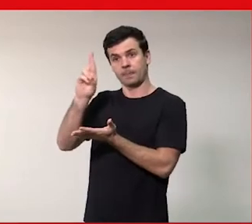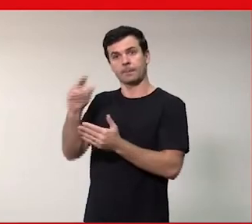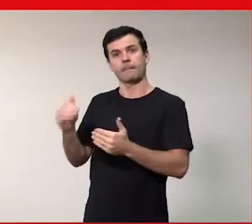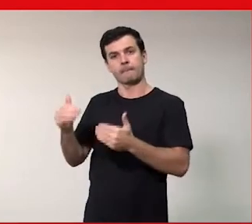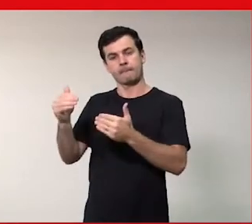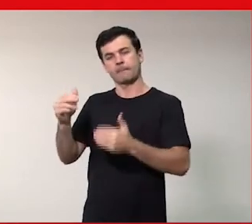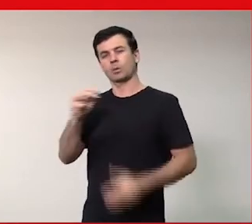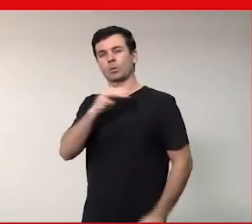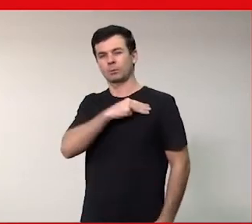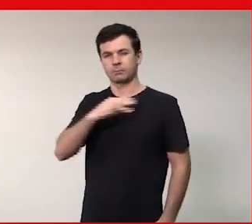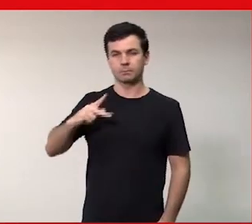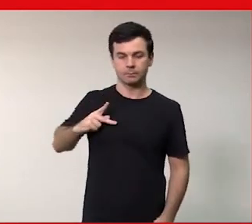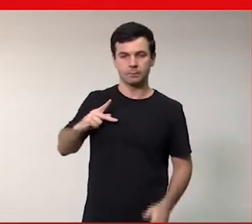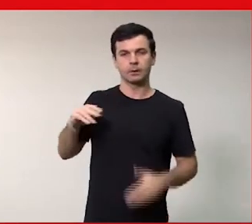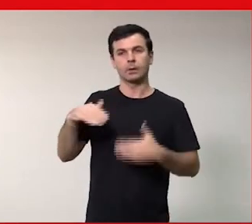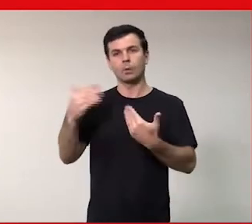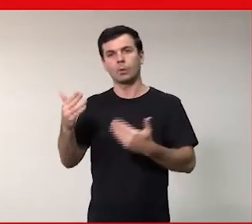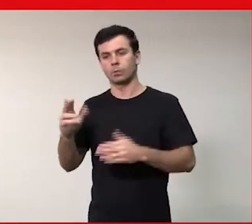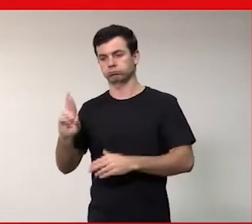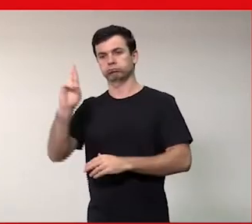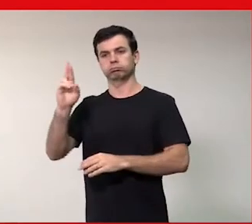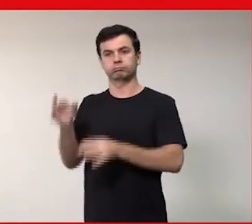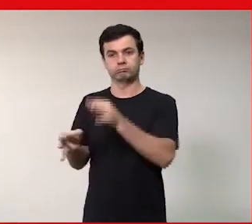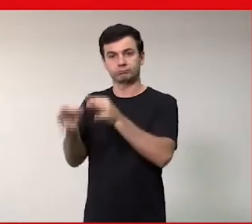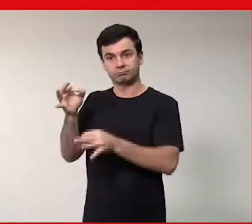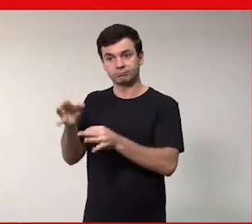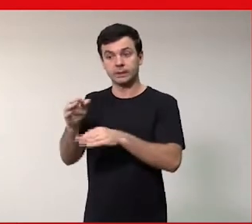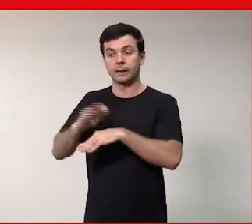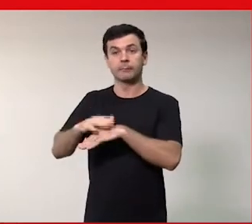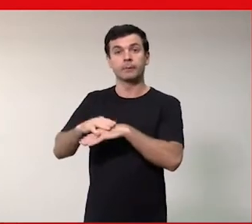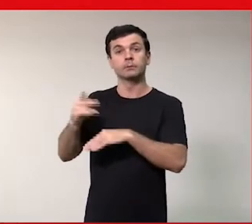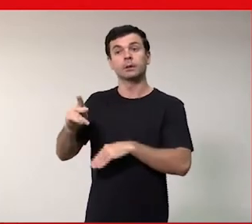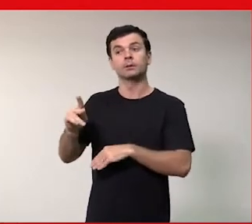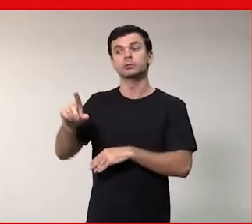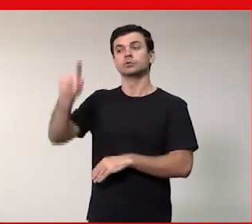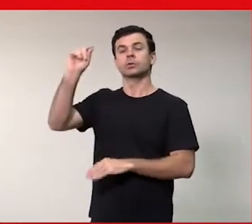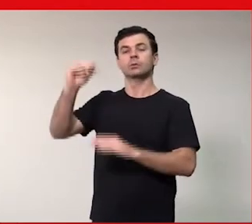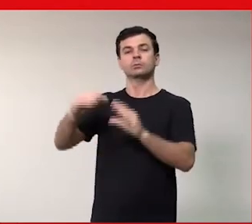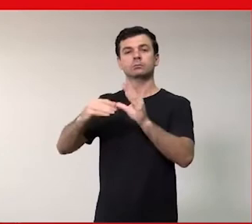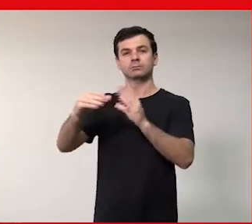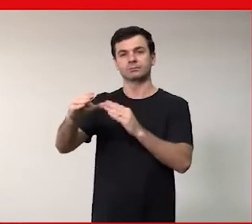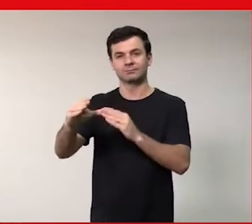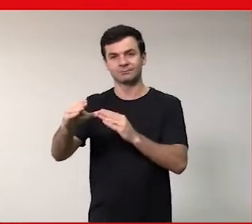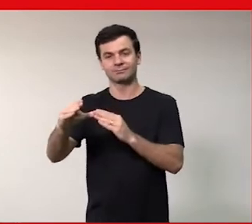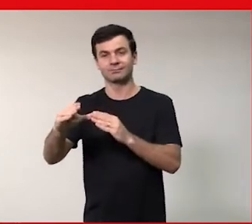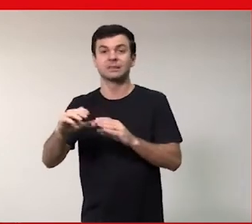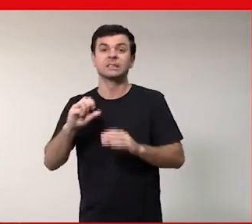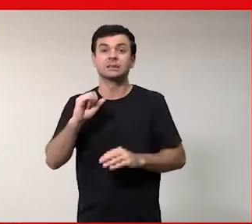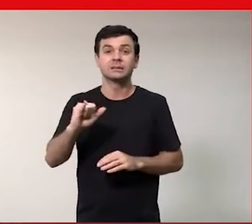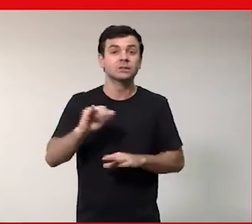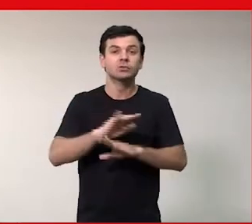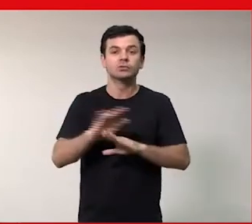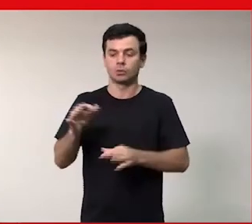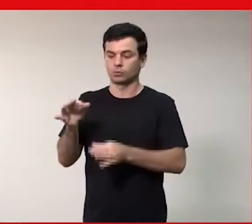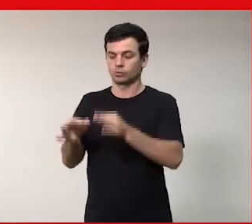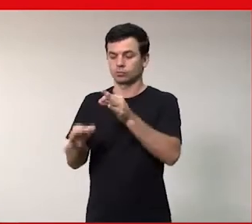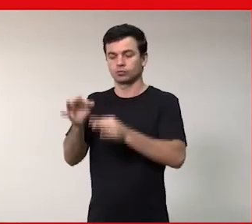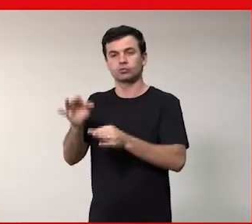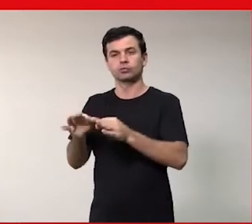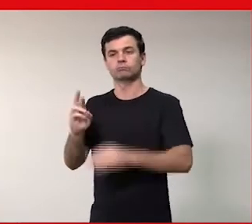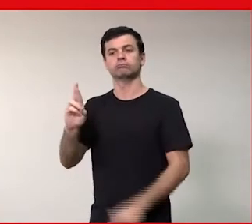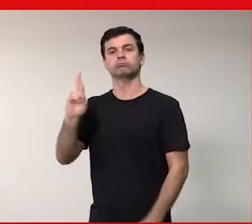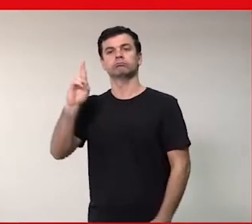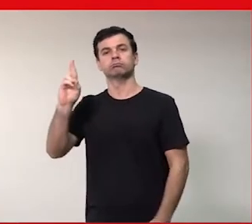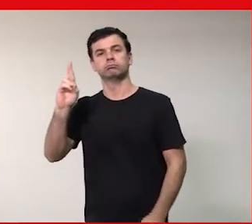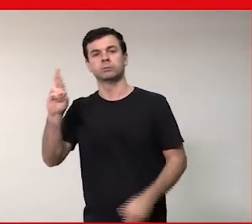público ou do tribunal que faz a própria concurso quando eles colocam só juízes embargadores